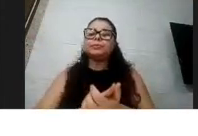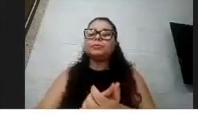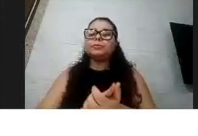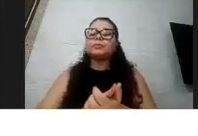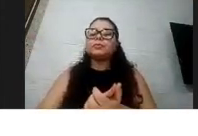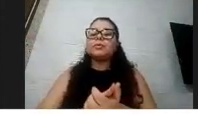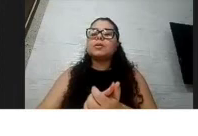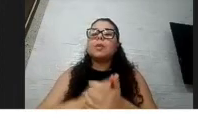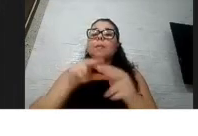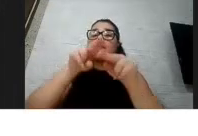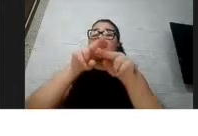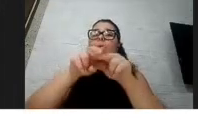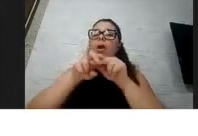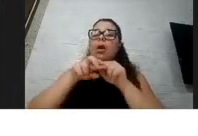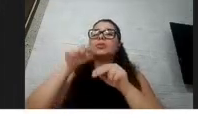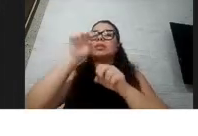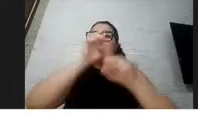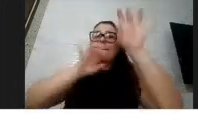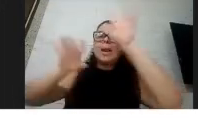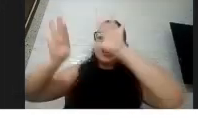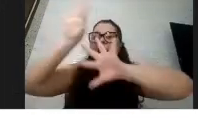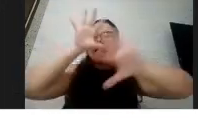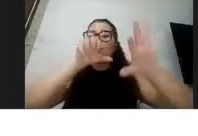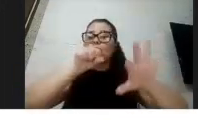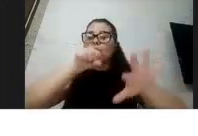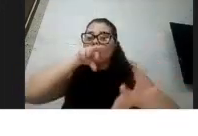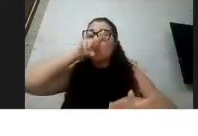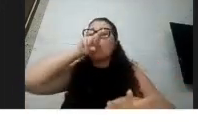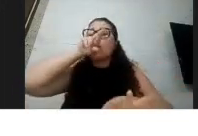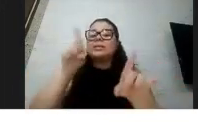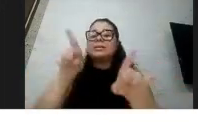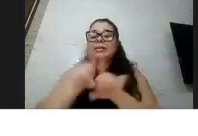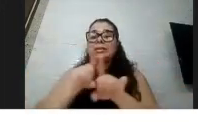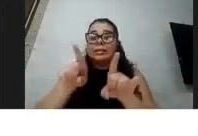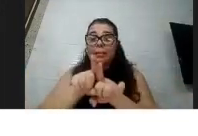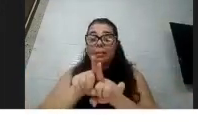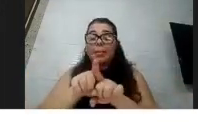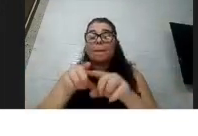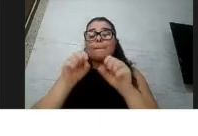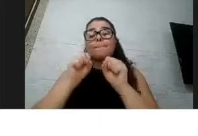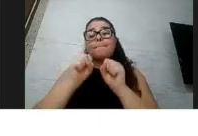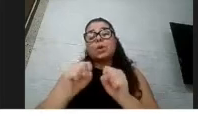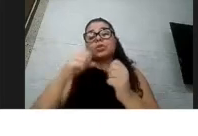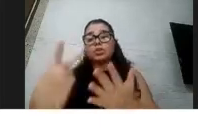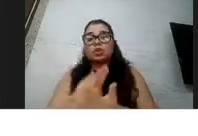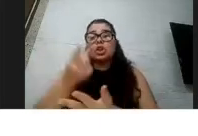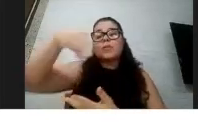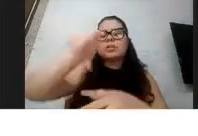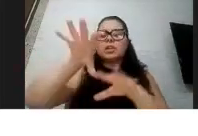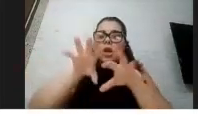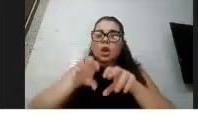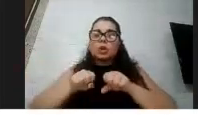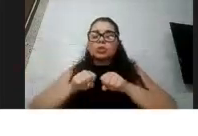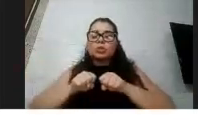partículas virais nessas secreções. Também é possível você se contaminar tocando